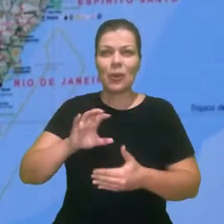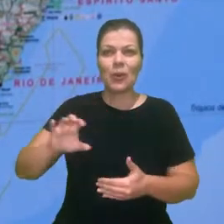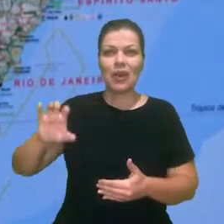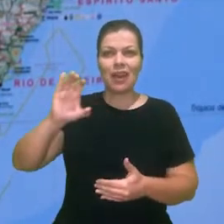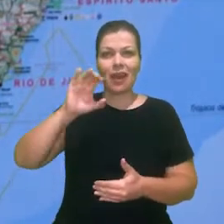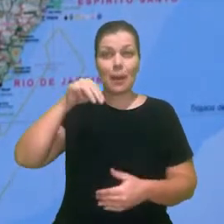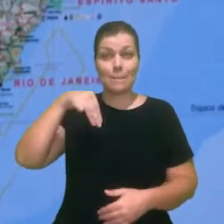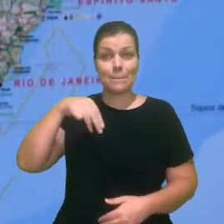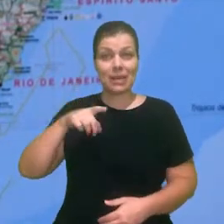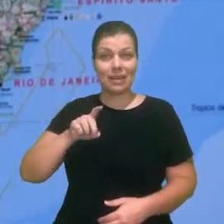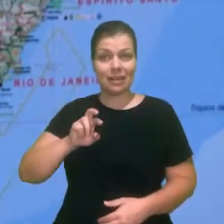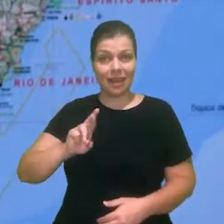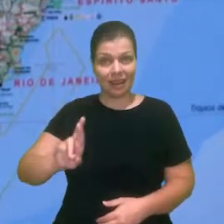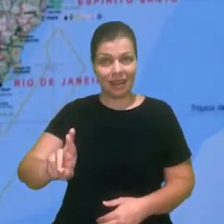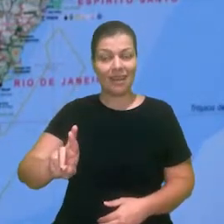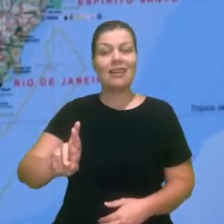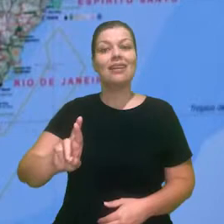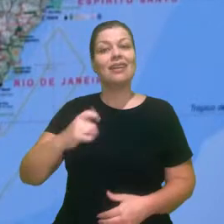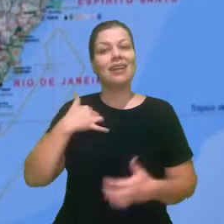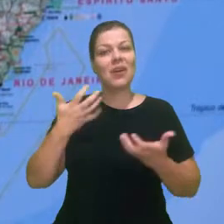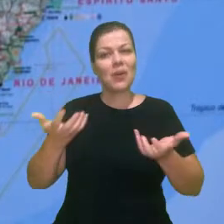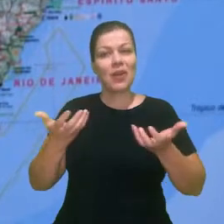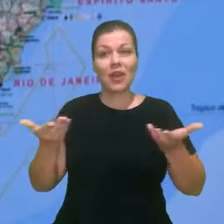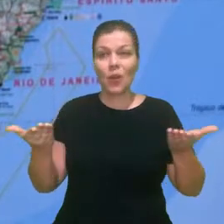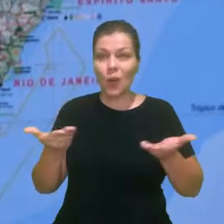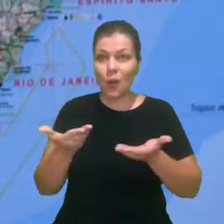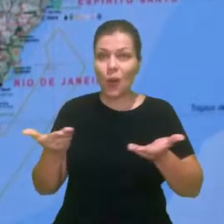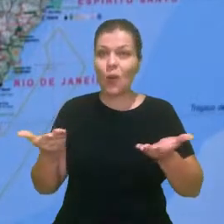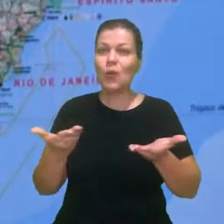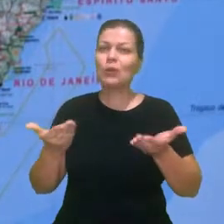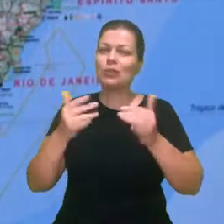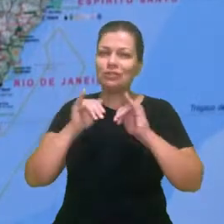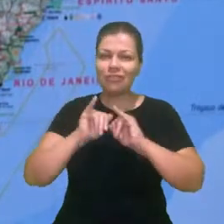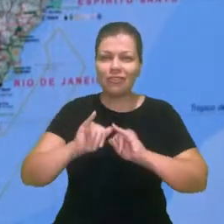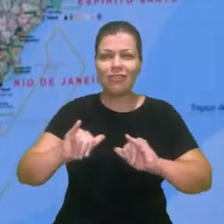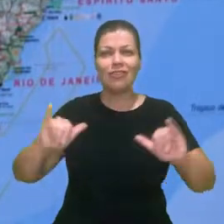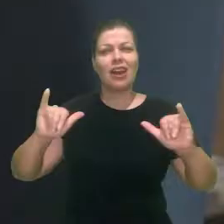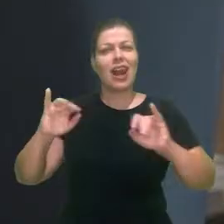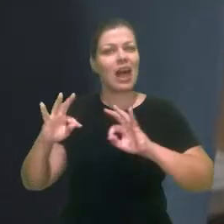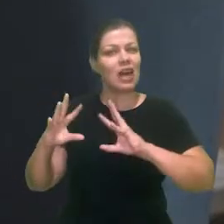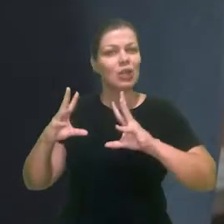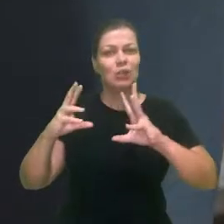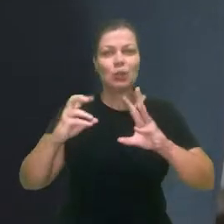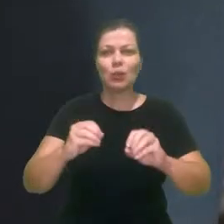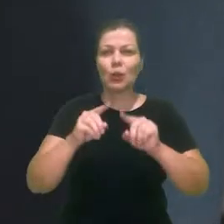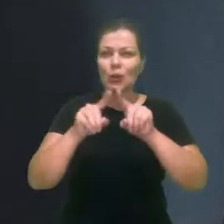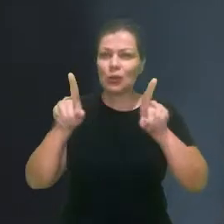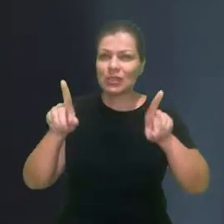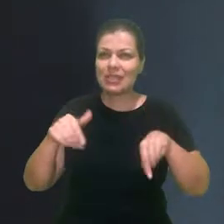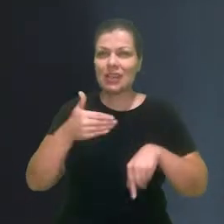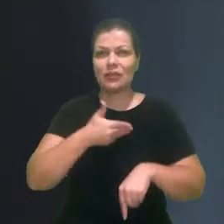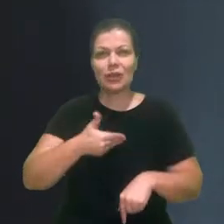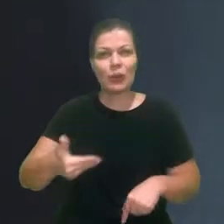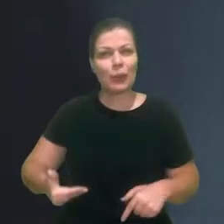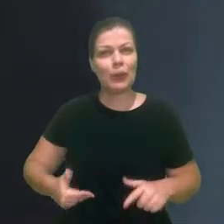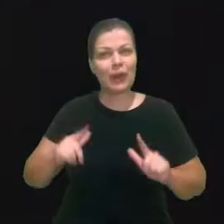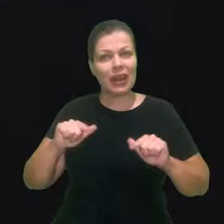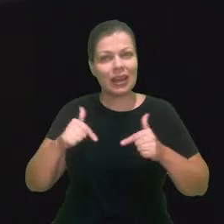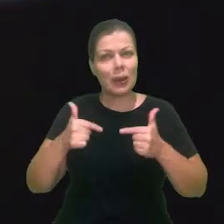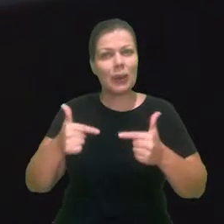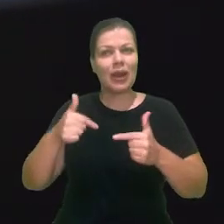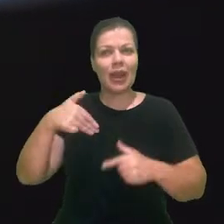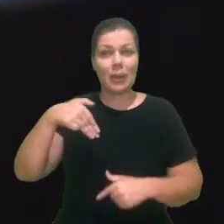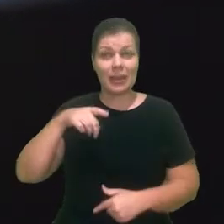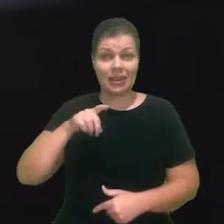Ministério do Desenvolvimento Regional e quero, nessa oportunidade, me dirigir a todos os servidores públicos que